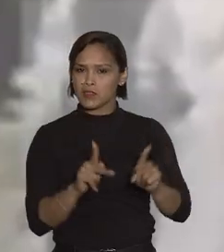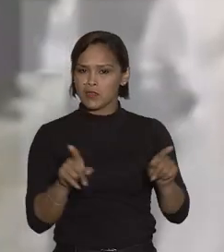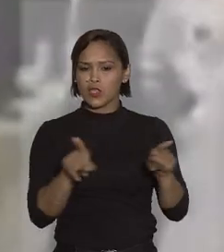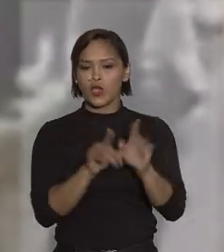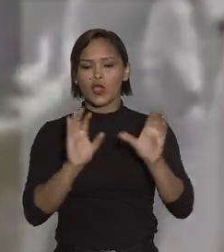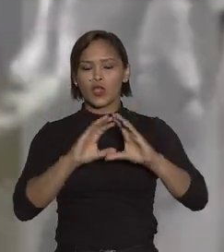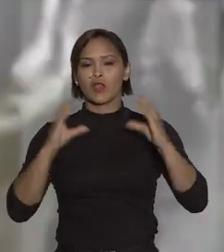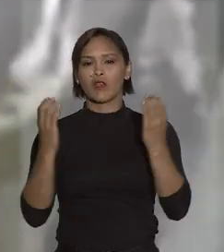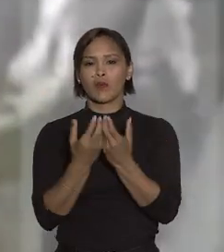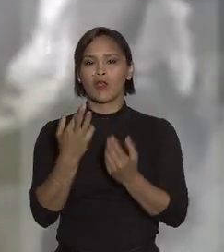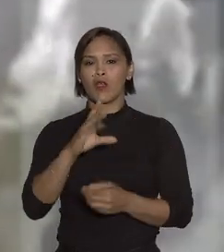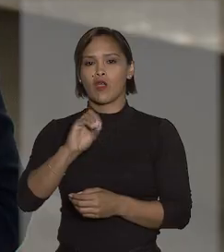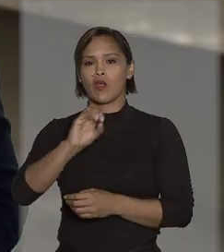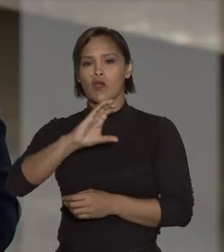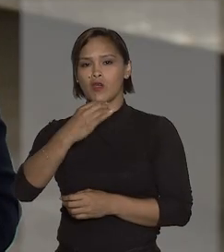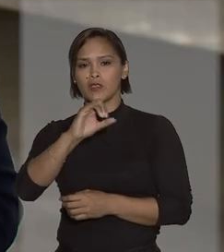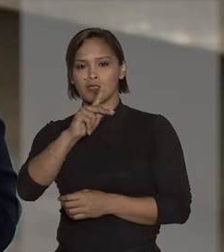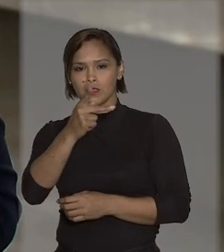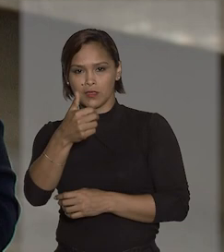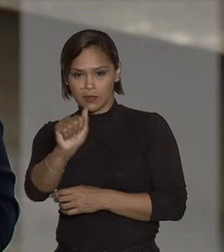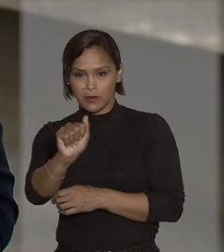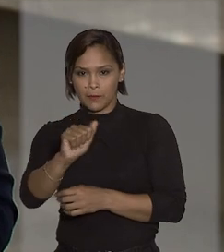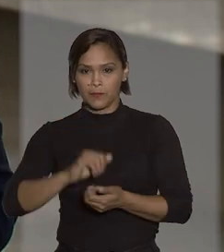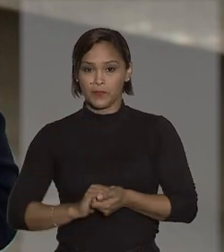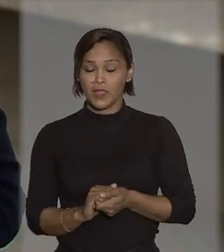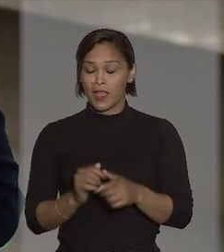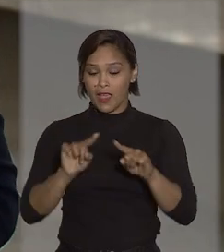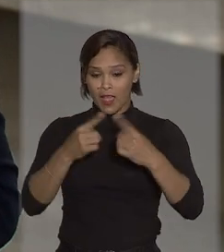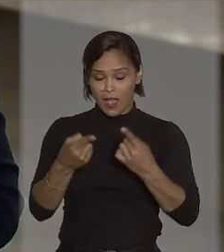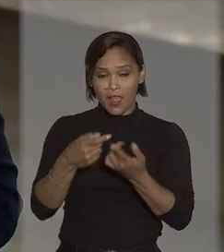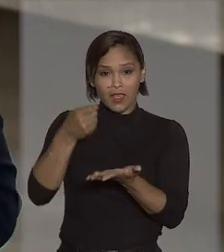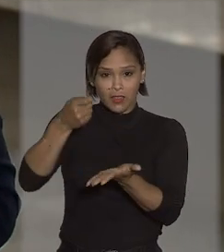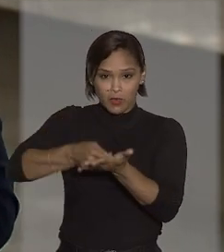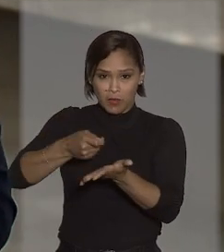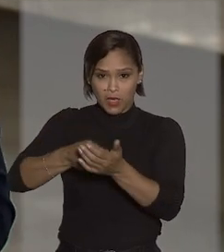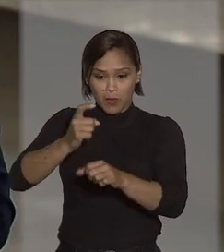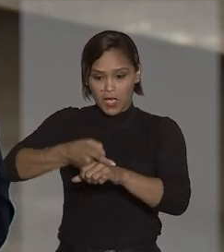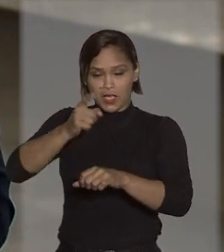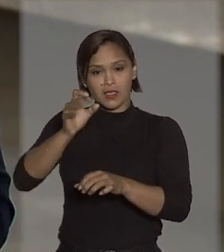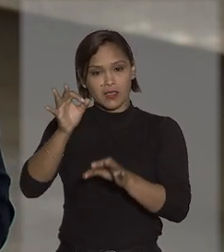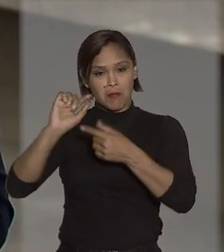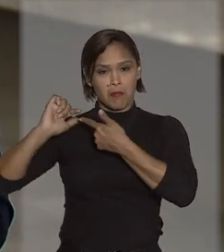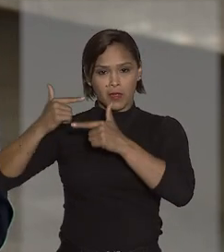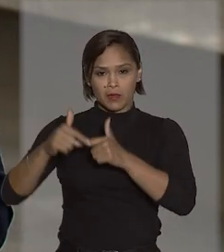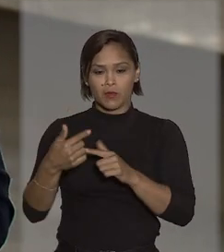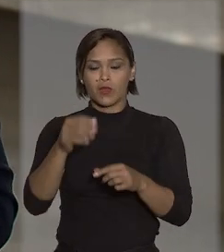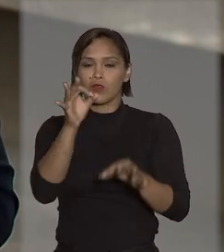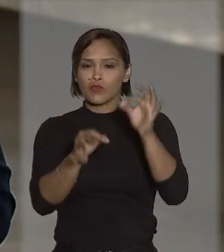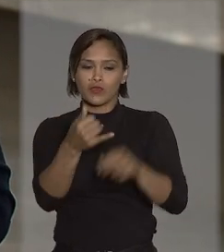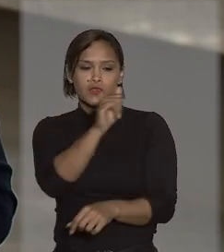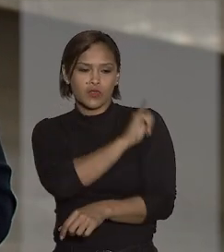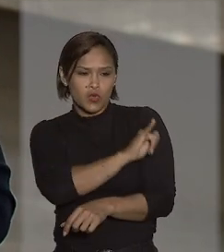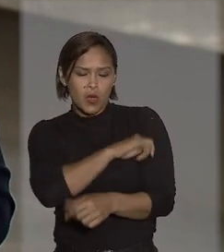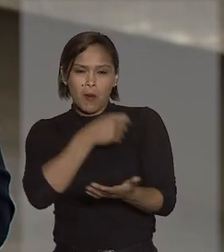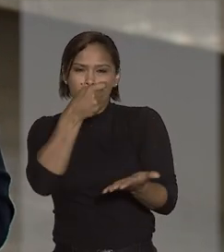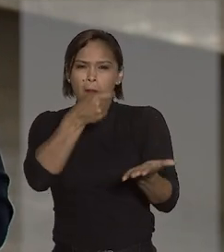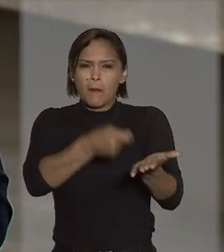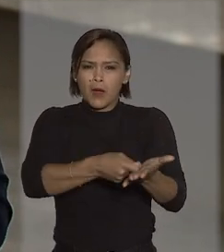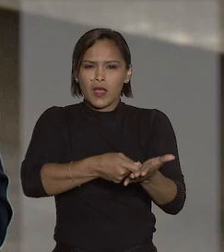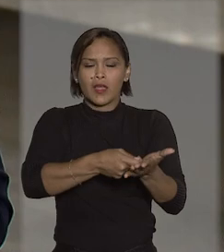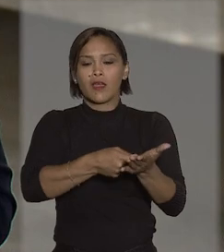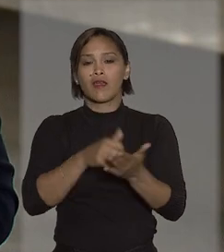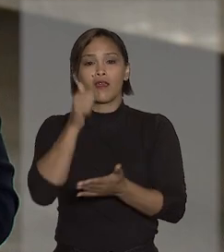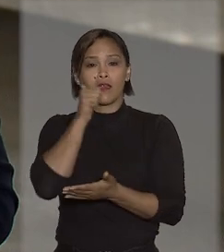na comunidade da Rocinha. Além do ressarcimento extra-patrimonial, a Justiça do Rio condenou o poder público a pagar à